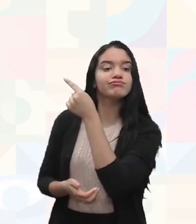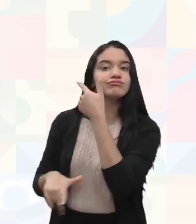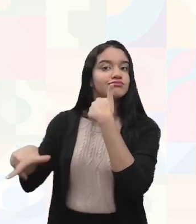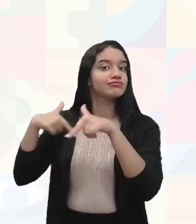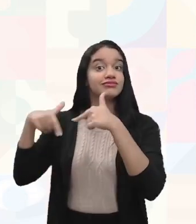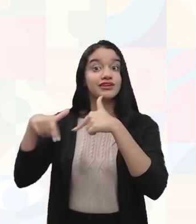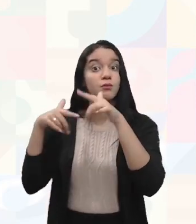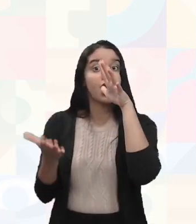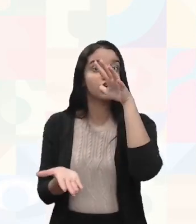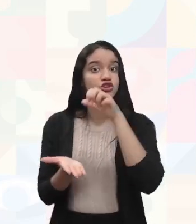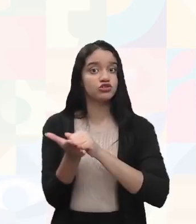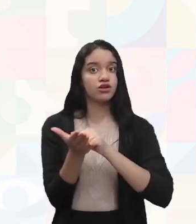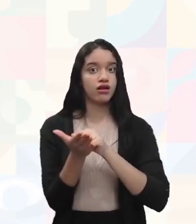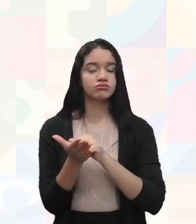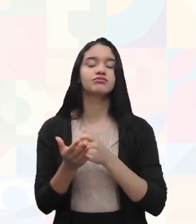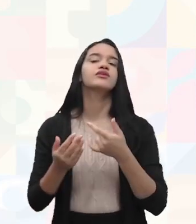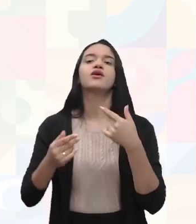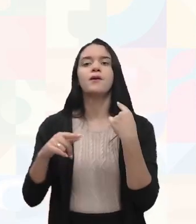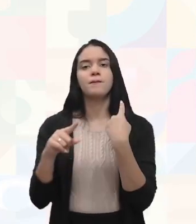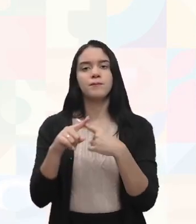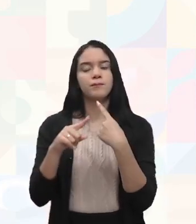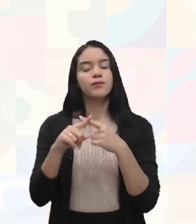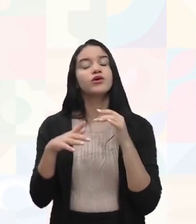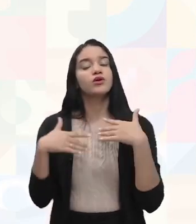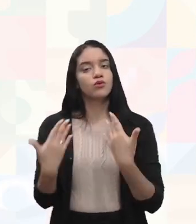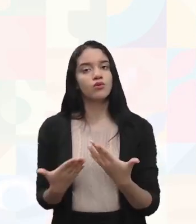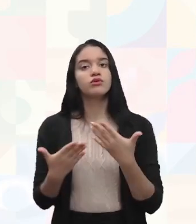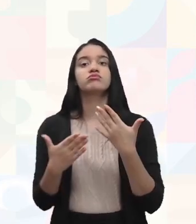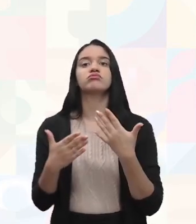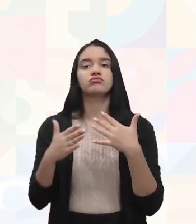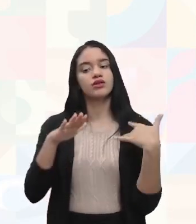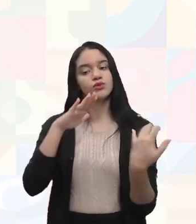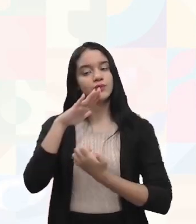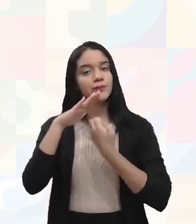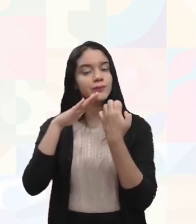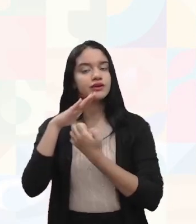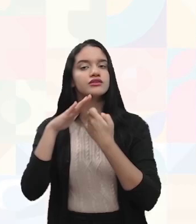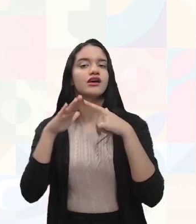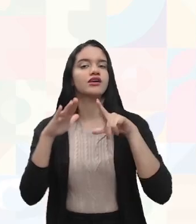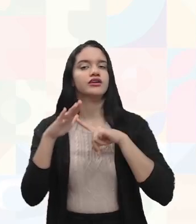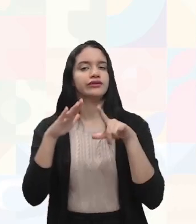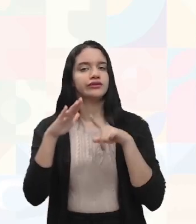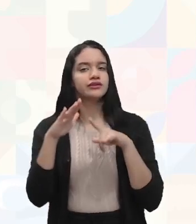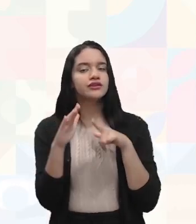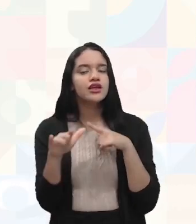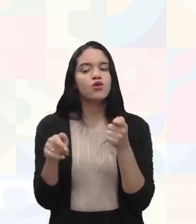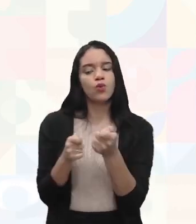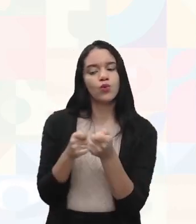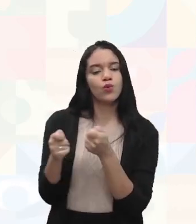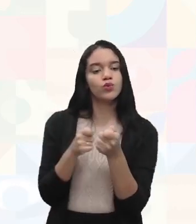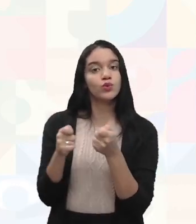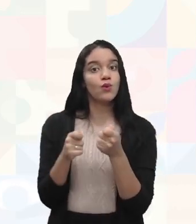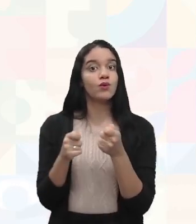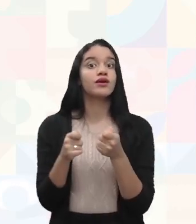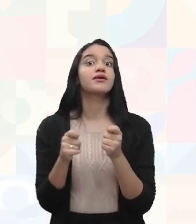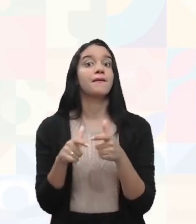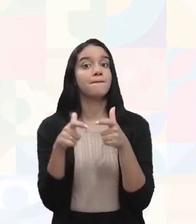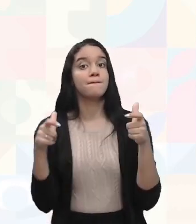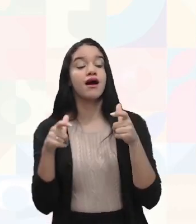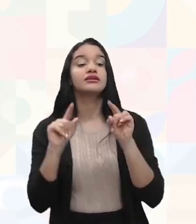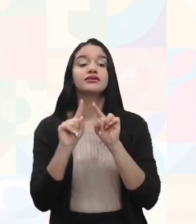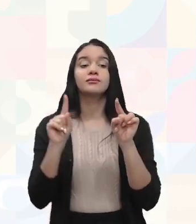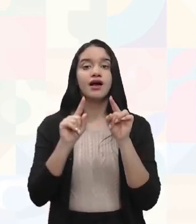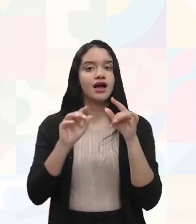registrados. Porque realmente, quando você está numa empresa, você ainda tem um pouquinho de controle maior. Mesmo que não tenha